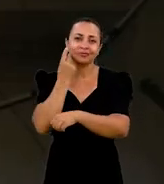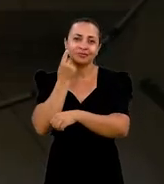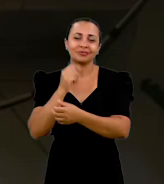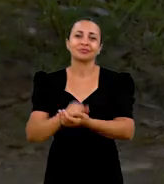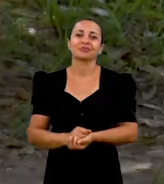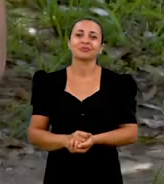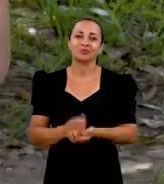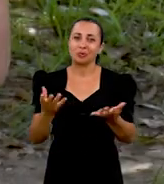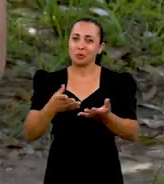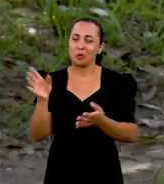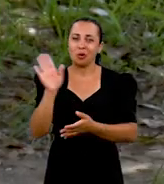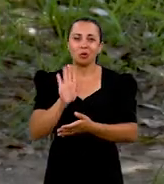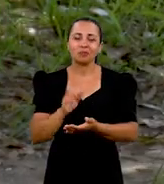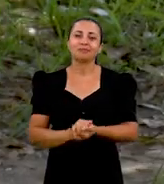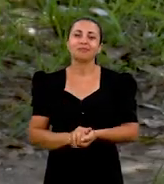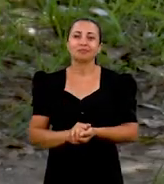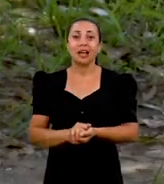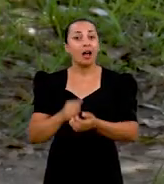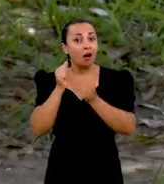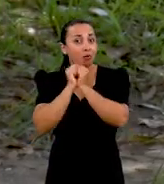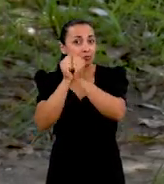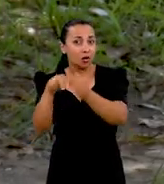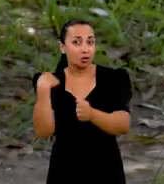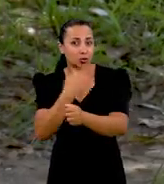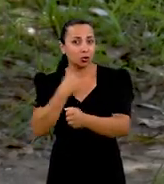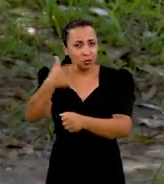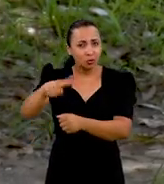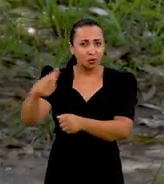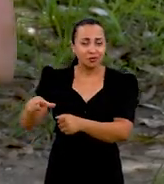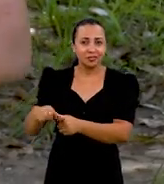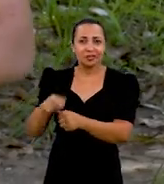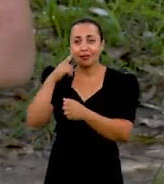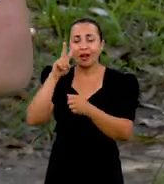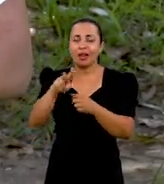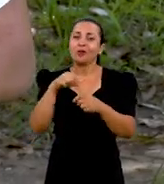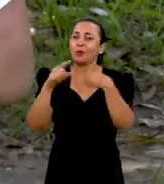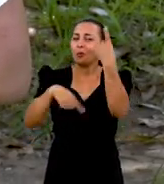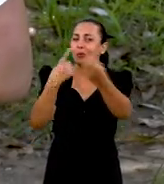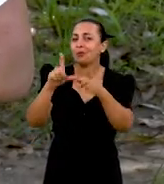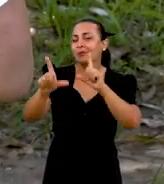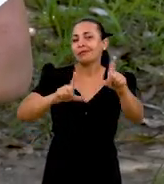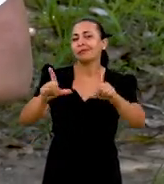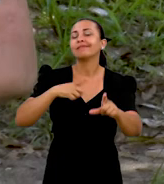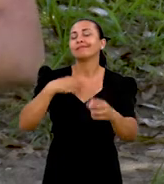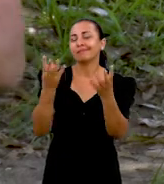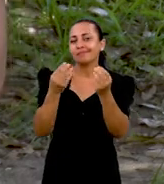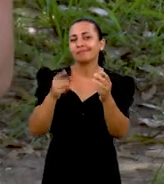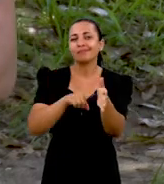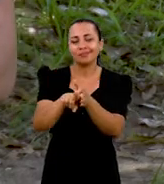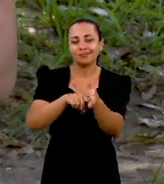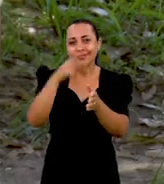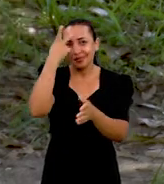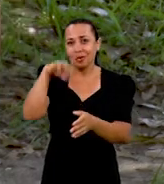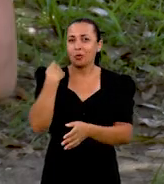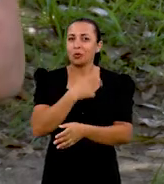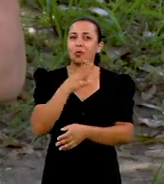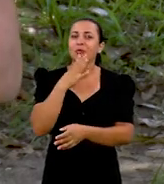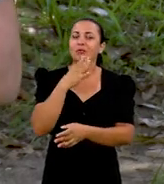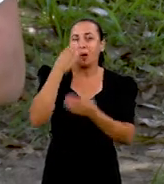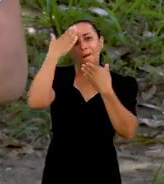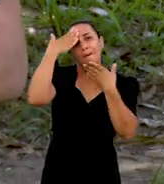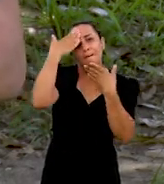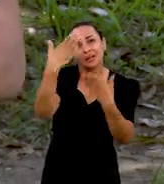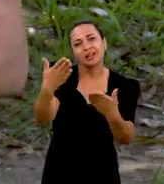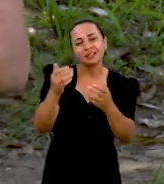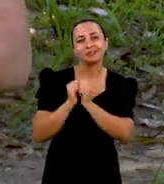do Ceará. Por hoje é só. Acompanhe as nossas reprises e fique ligado nos próximos programas, porque ainda tem muita pesquisa bacana para a gente